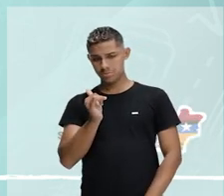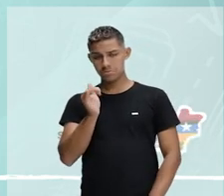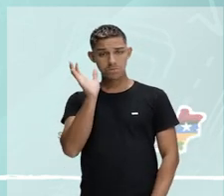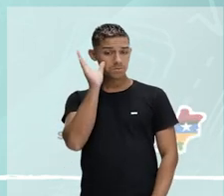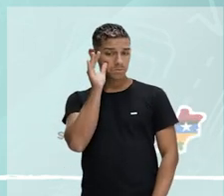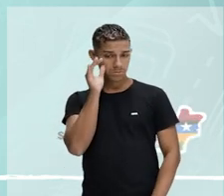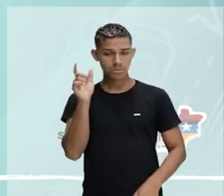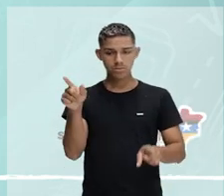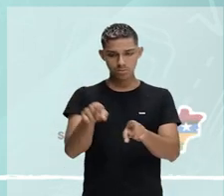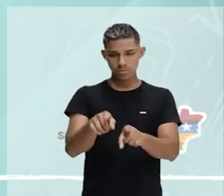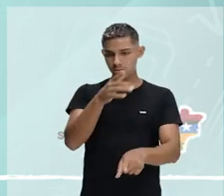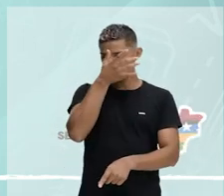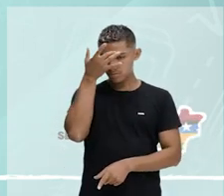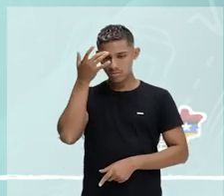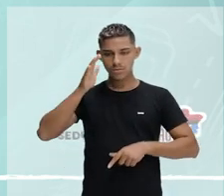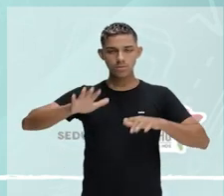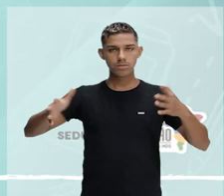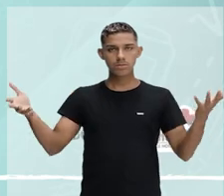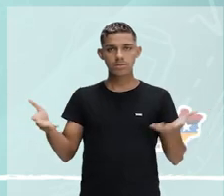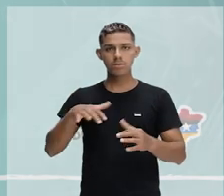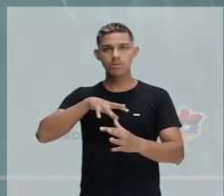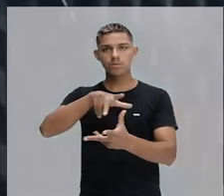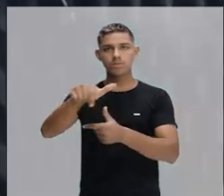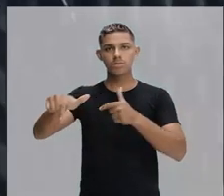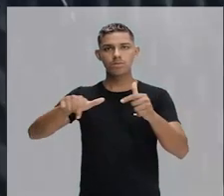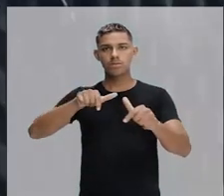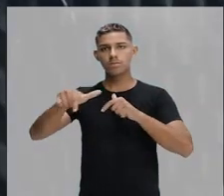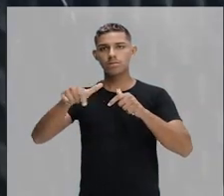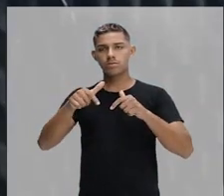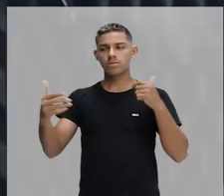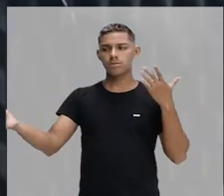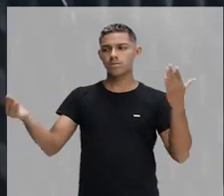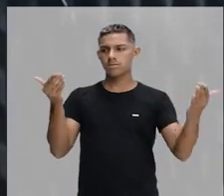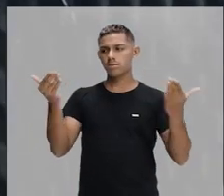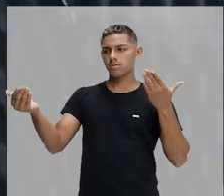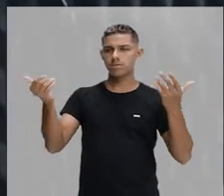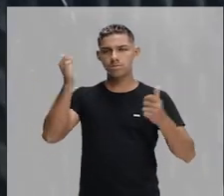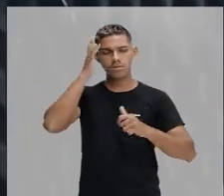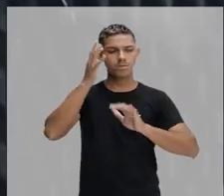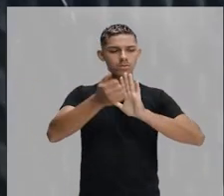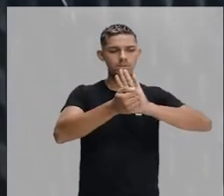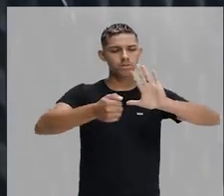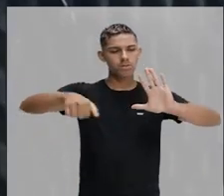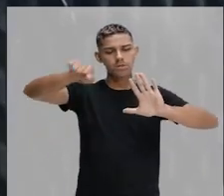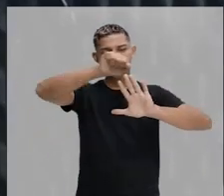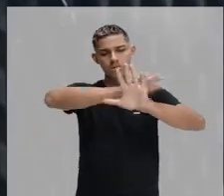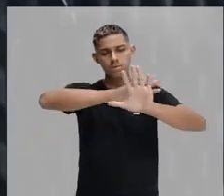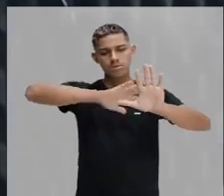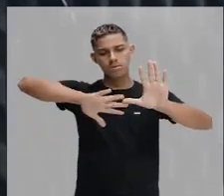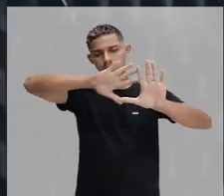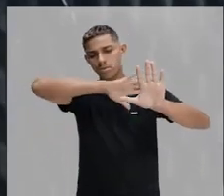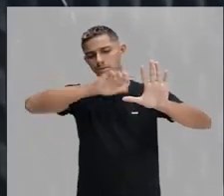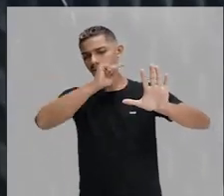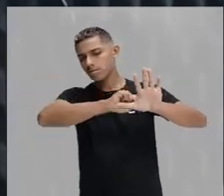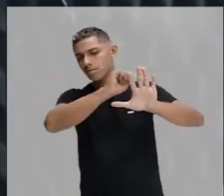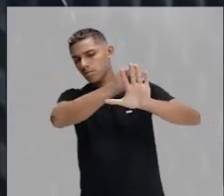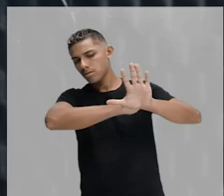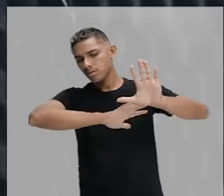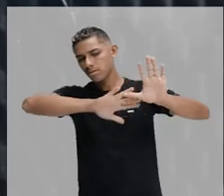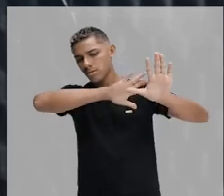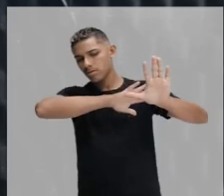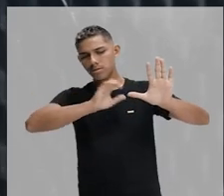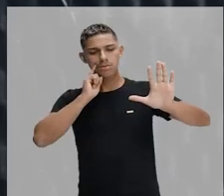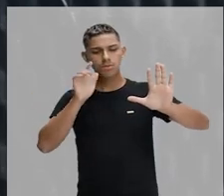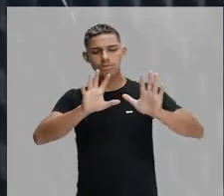sobre a condição das pessoas no mundo do trabalho. Ele faz, na verdade, turma, uma metáfora. E essa metáfora é feita como? Através da